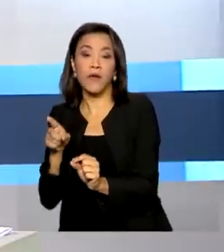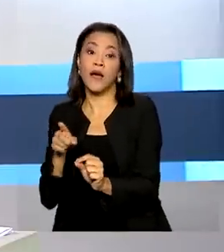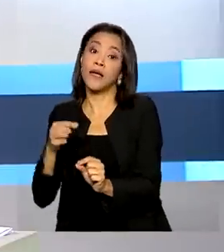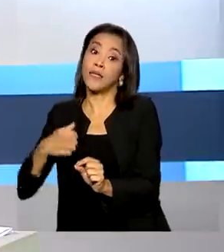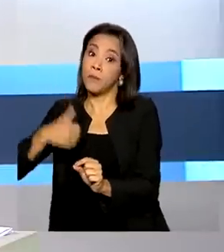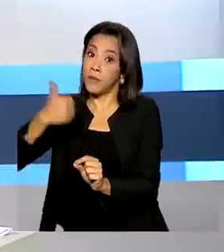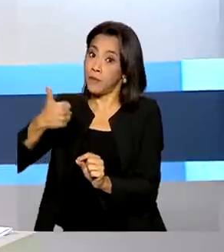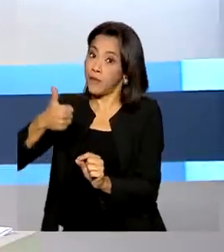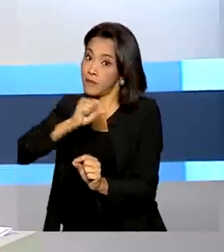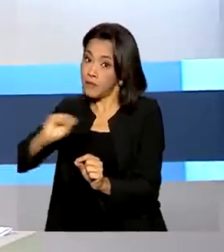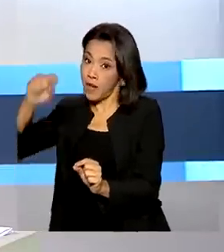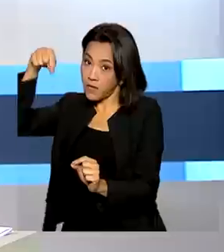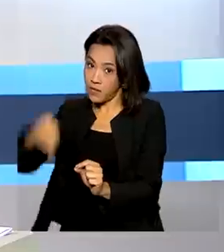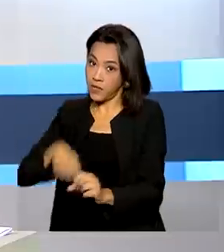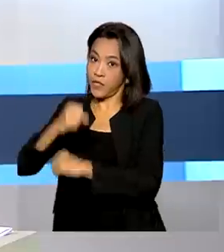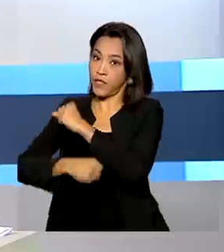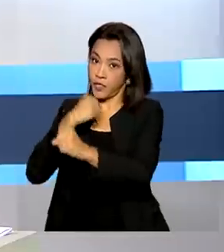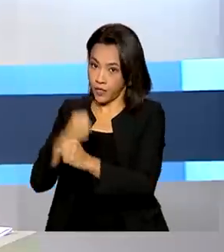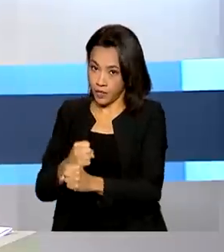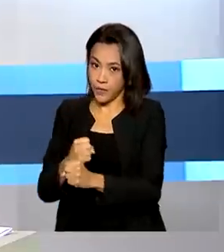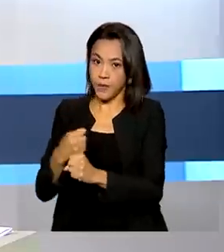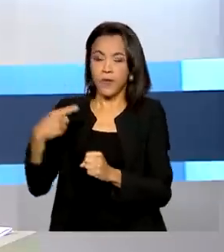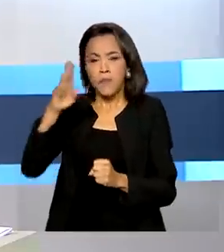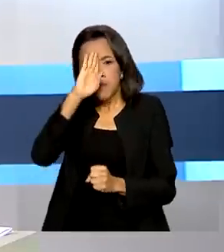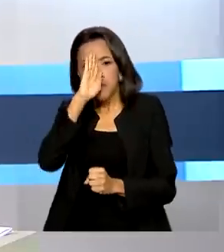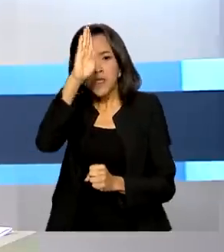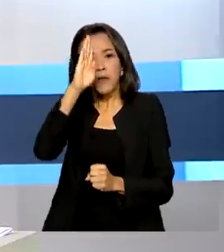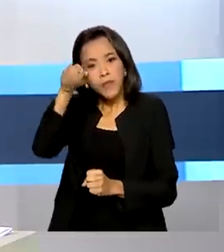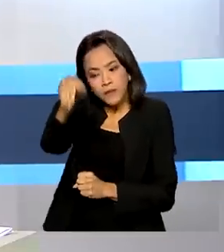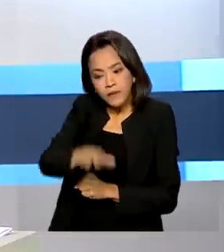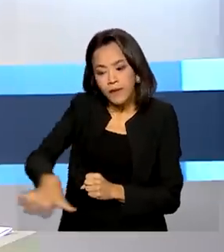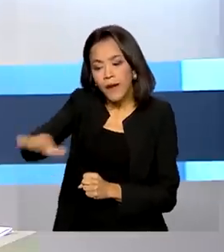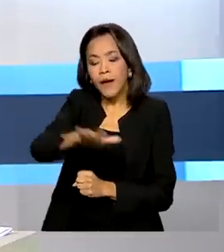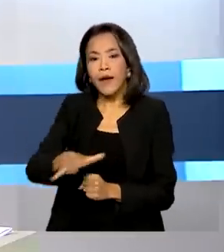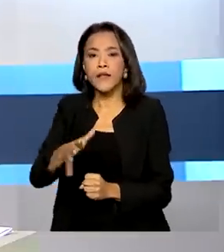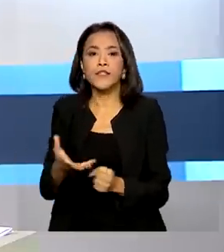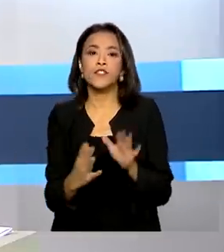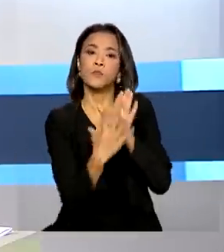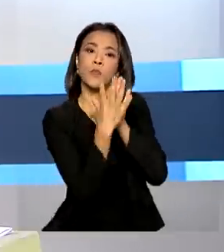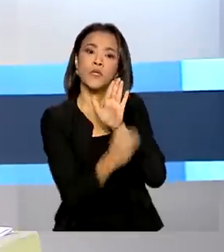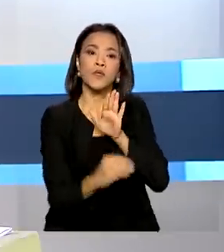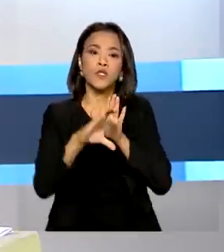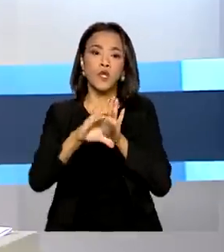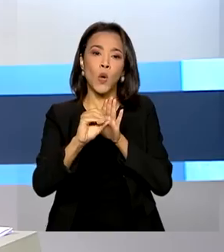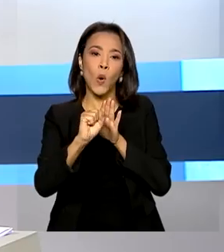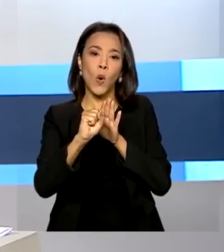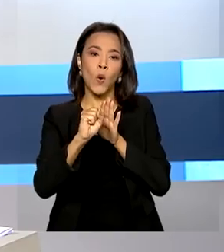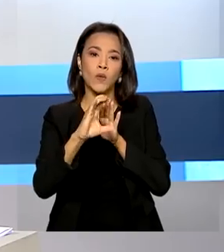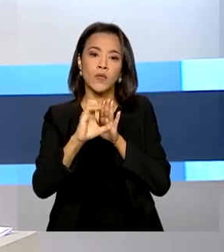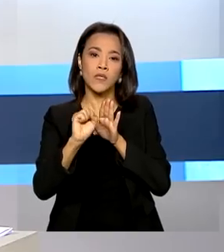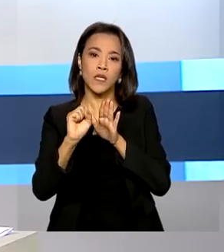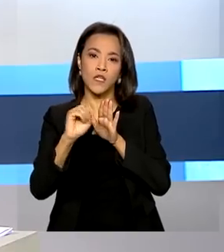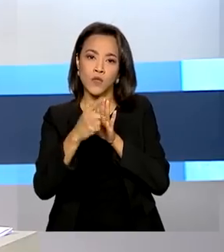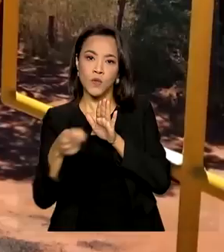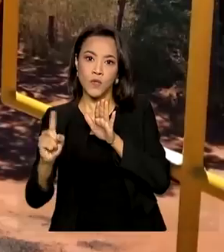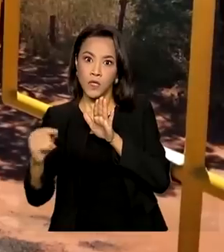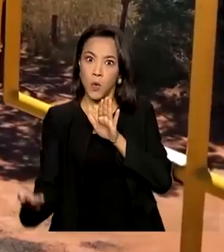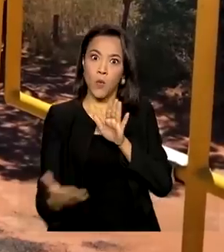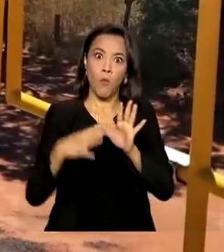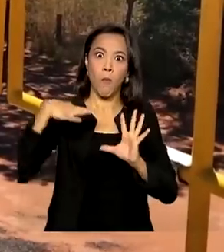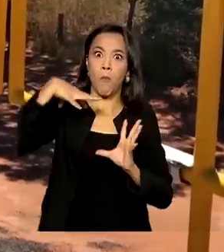semestre deste ano. O destaque foi o programa de concessões, considerado um dos maiores do mundo.